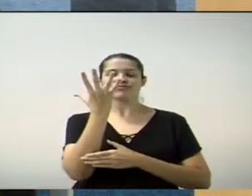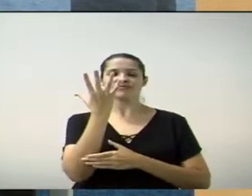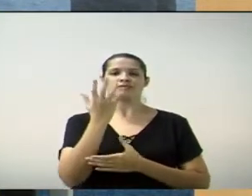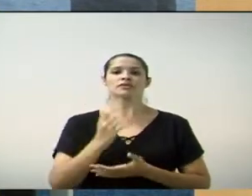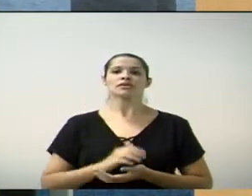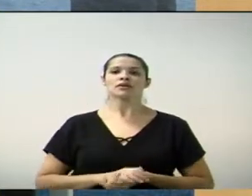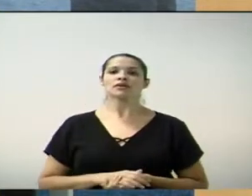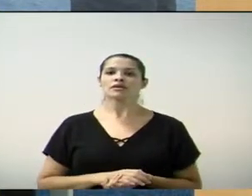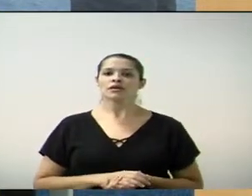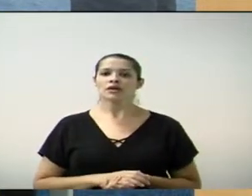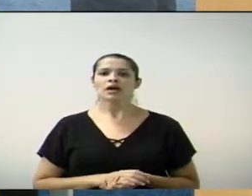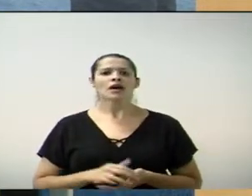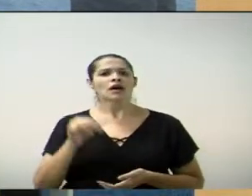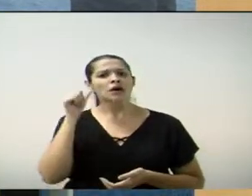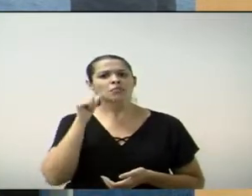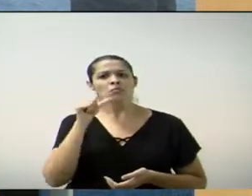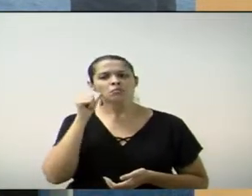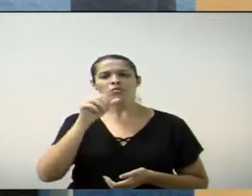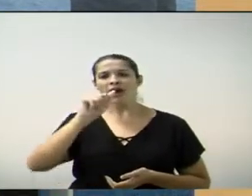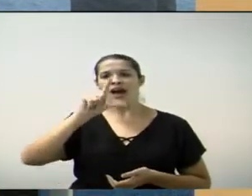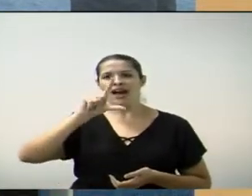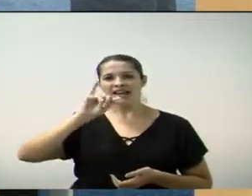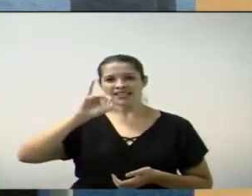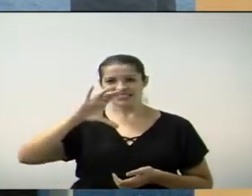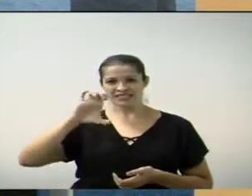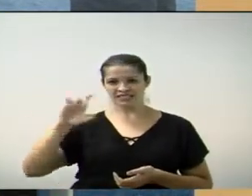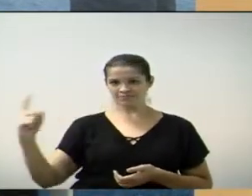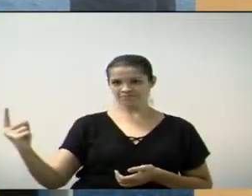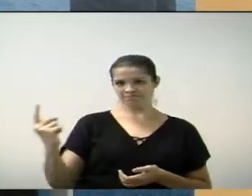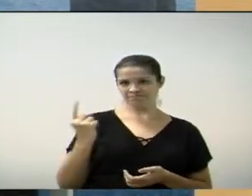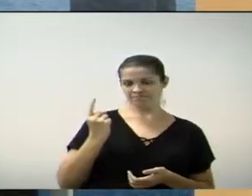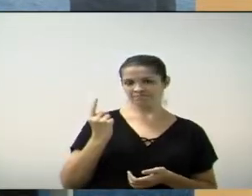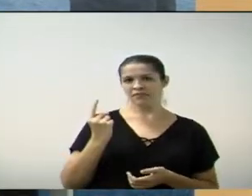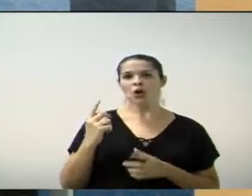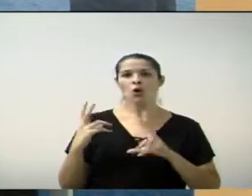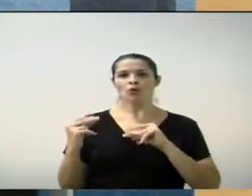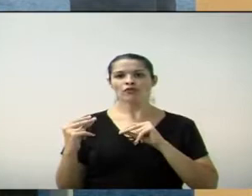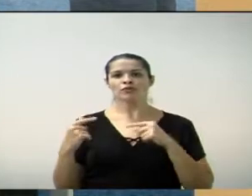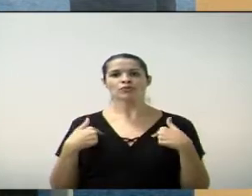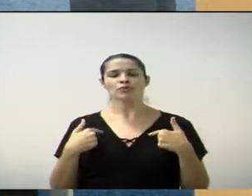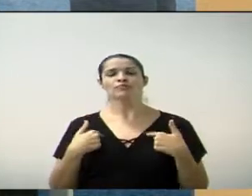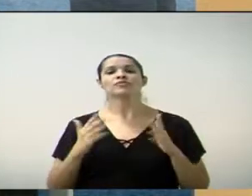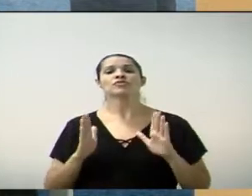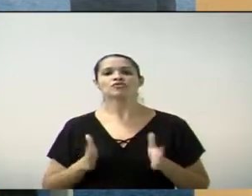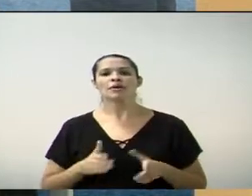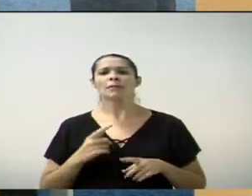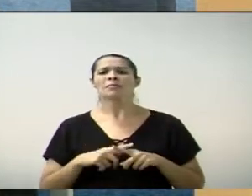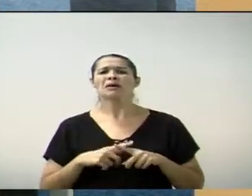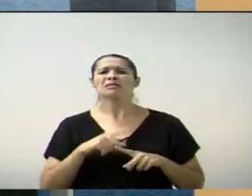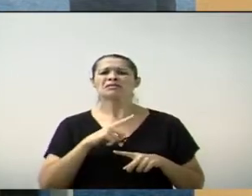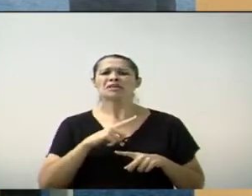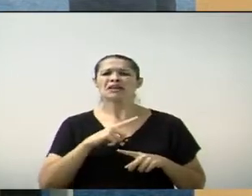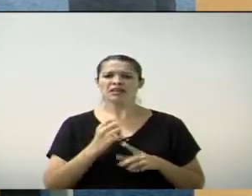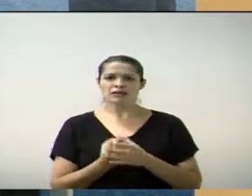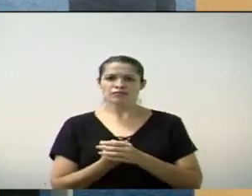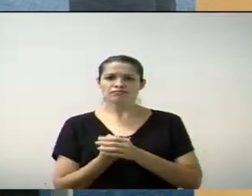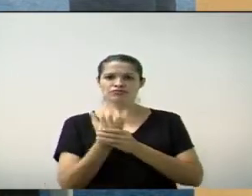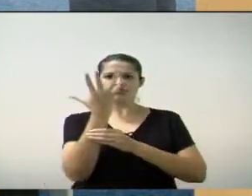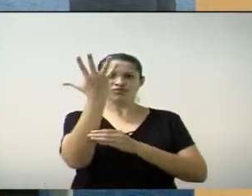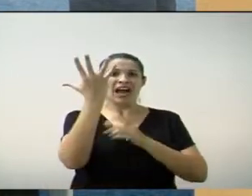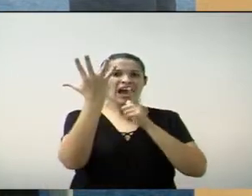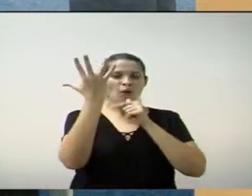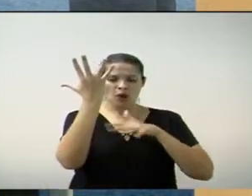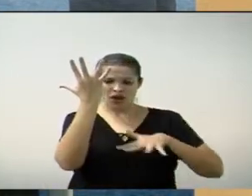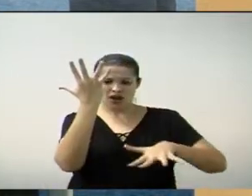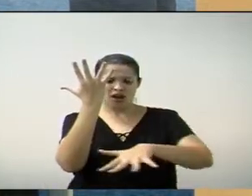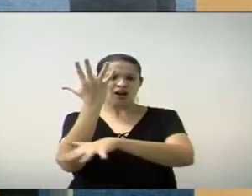procurada pela munícipe a senhora Alice e também a preocupação em relação à água parada que está ali no chafariz.